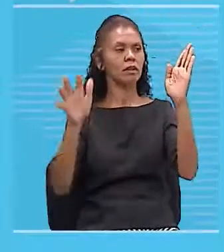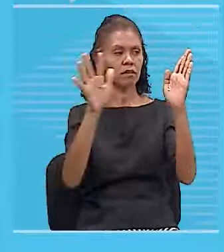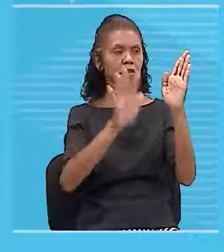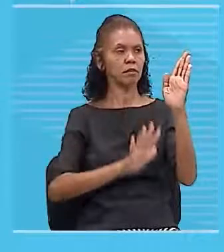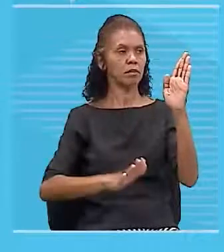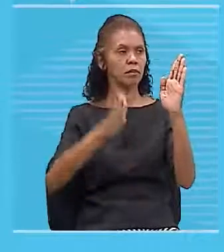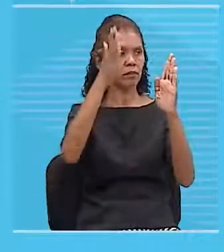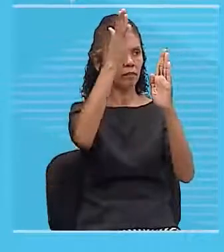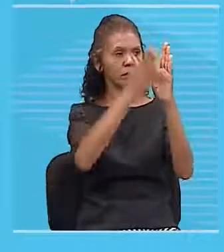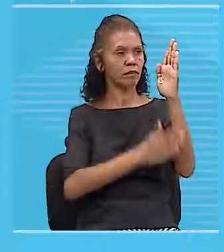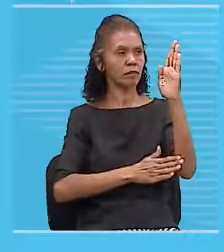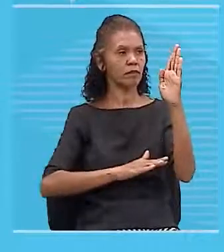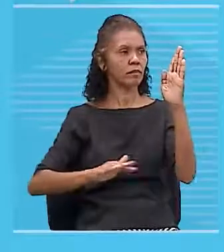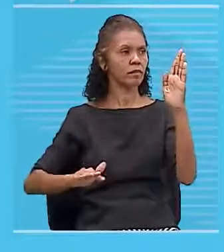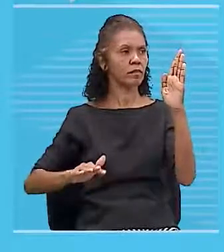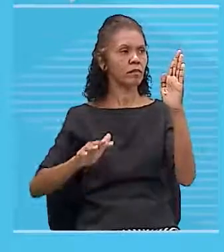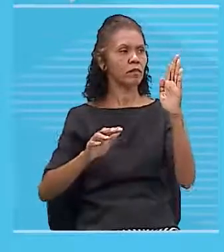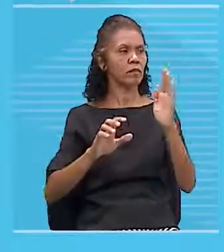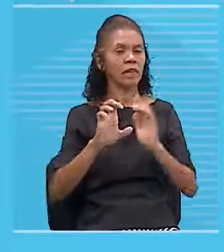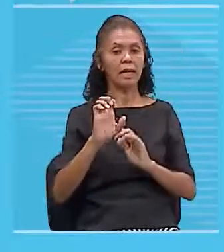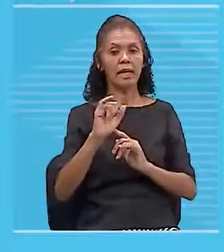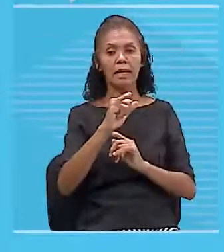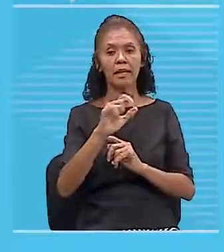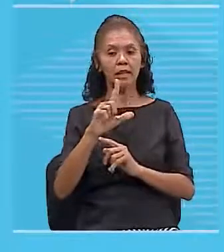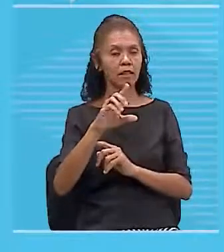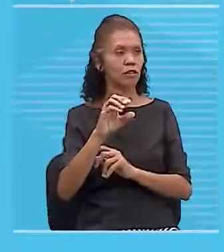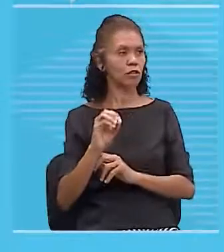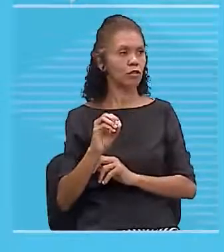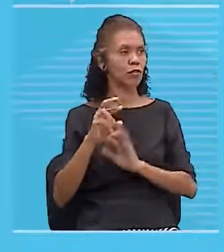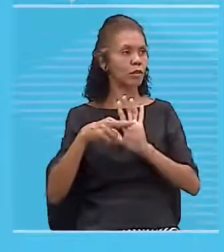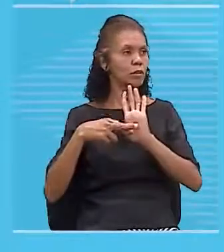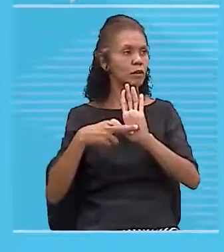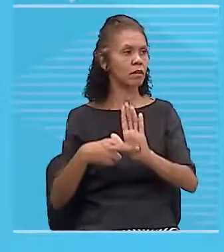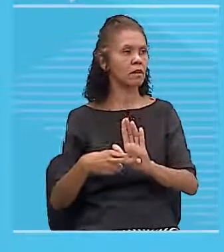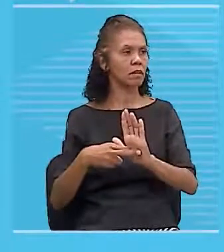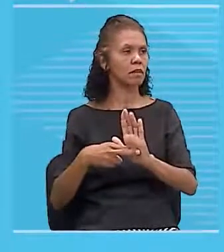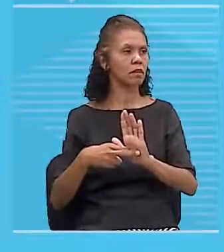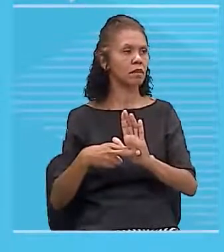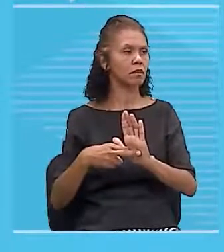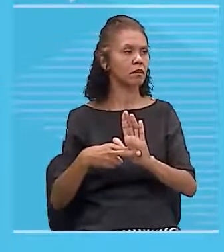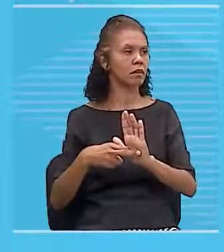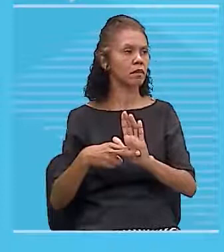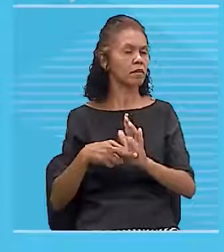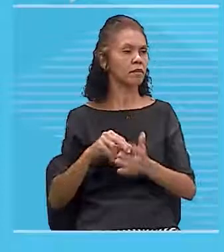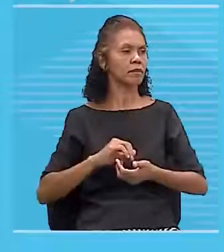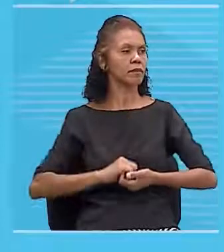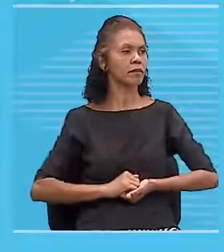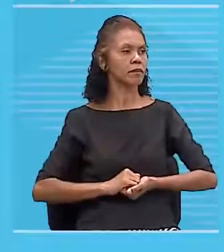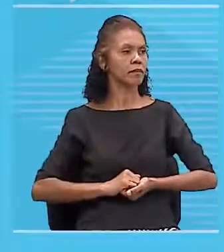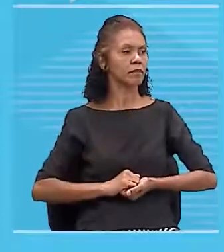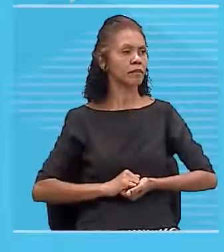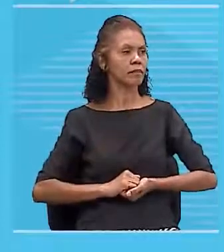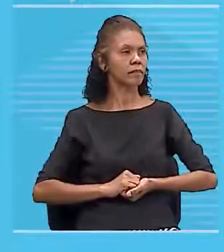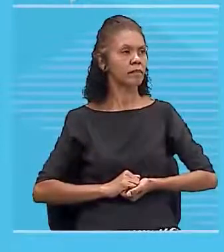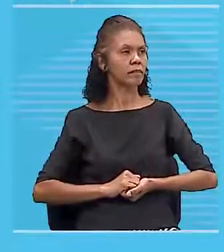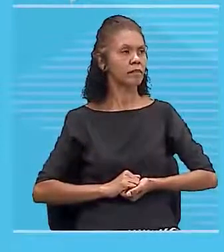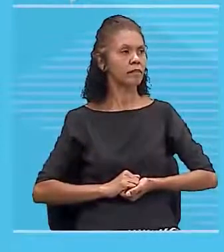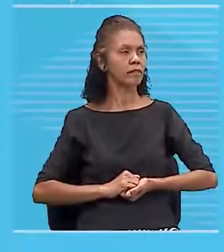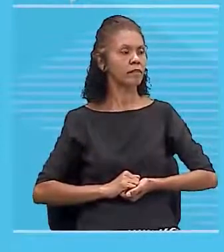eles vão representar aqui para a gente a horizontal e a vertical,